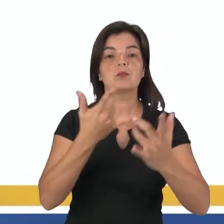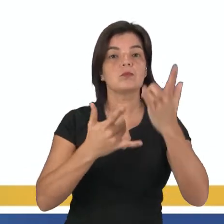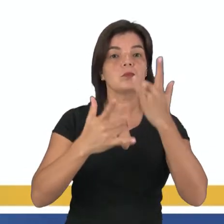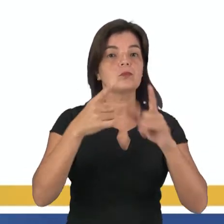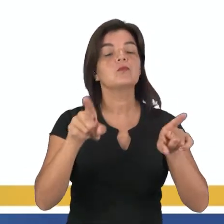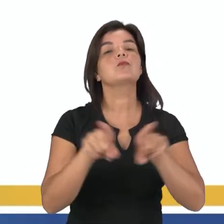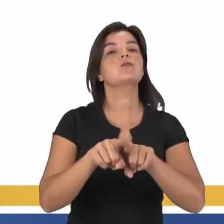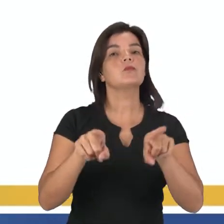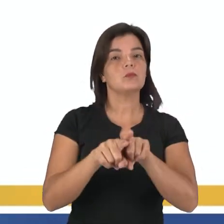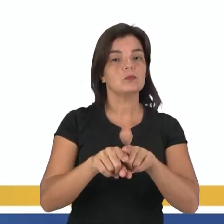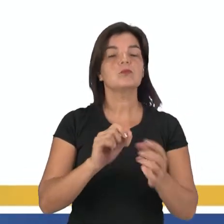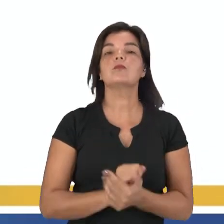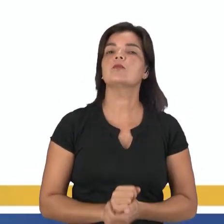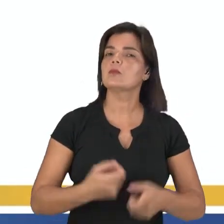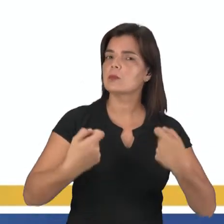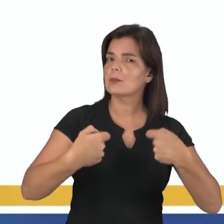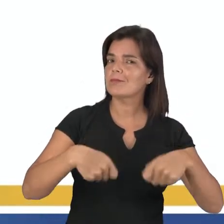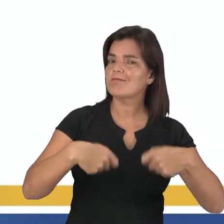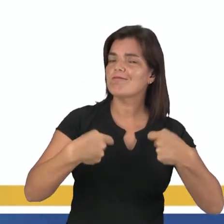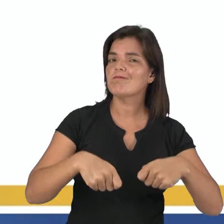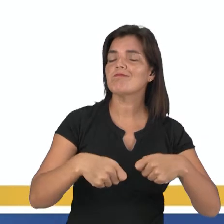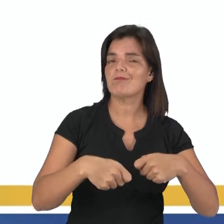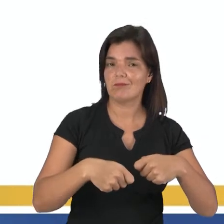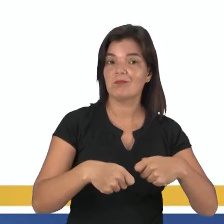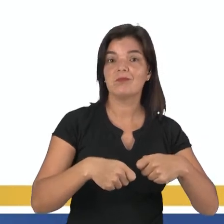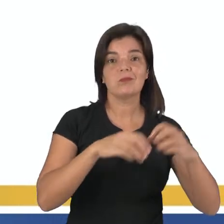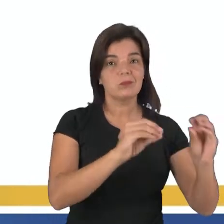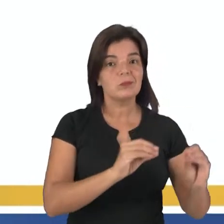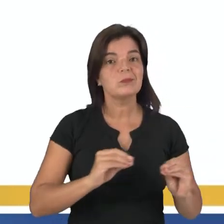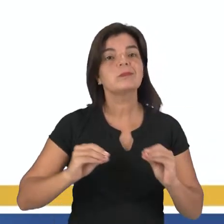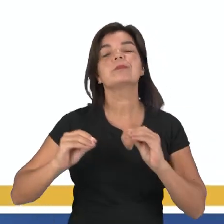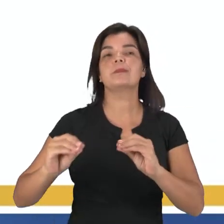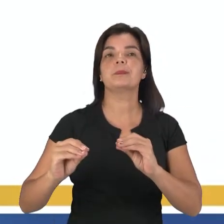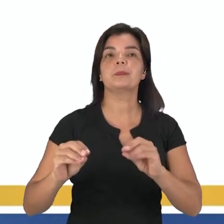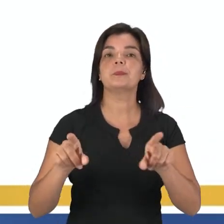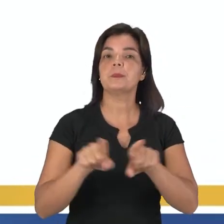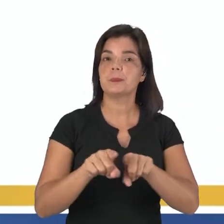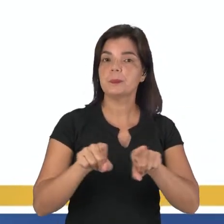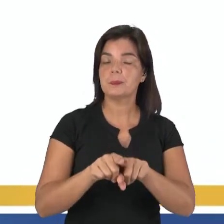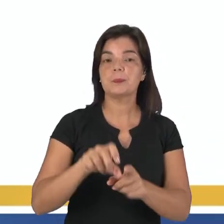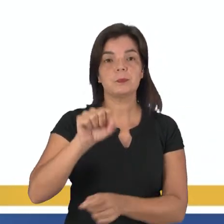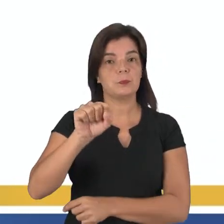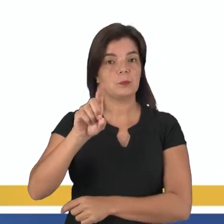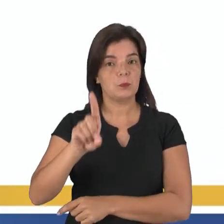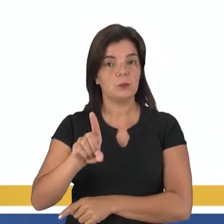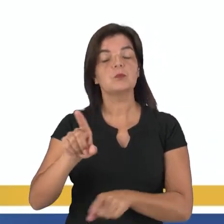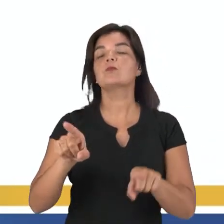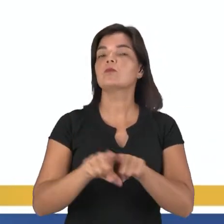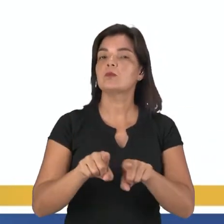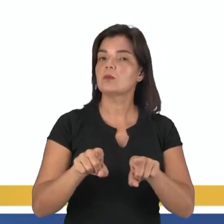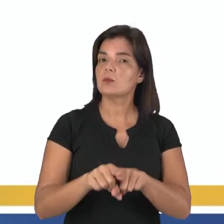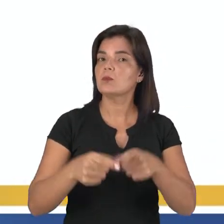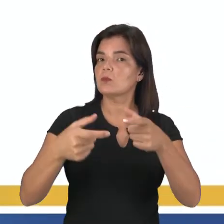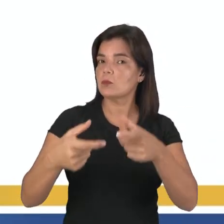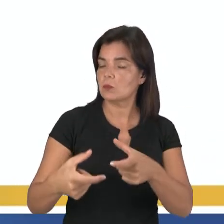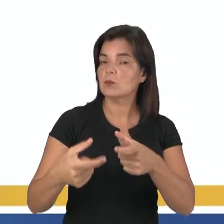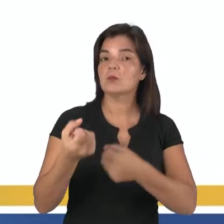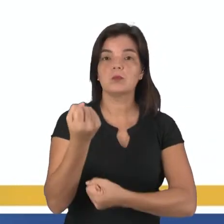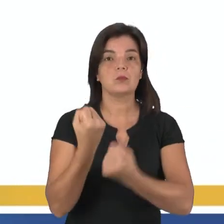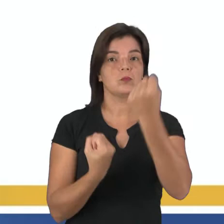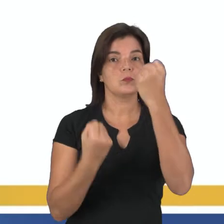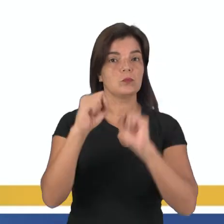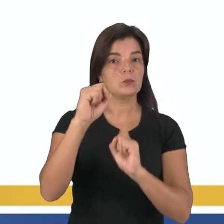Então, aí você tem uma necessidade puxando uma outra. Então, a região sudeste sendo a área